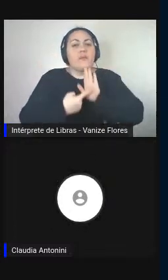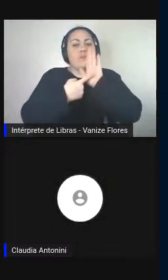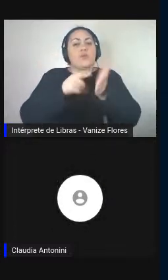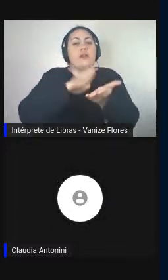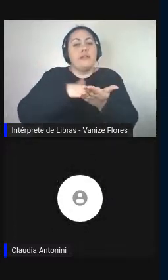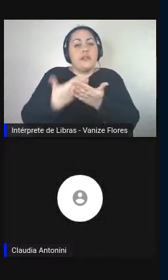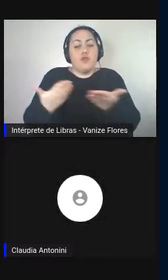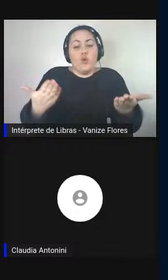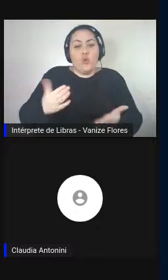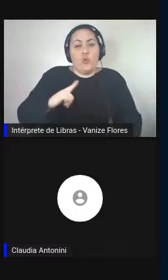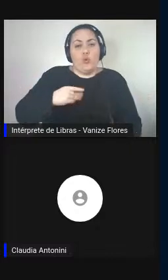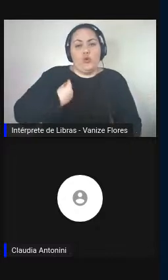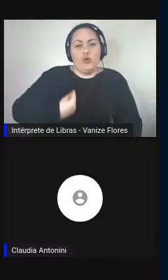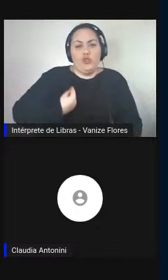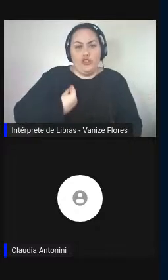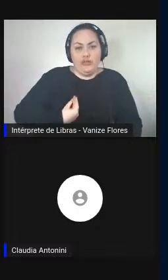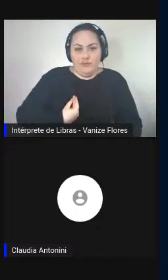hoje.